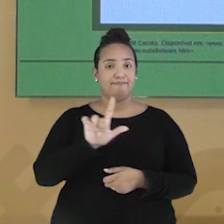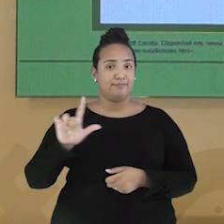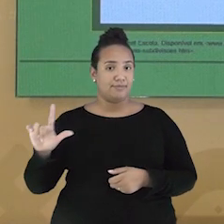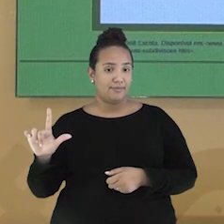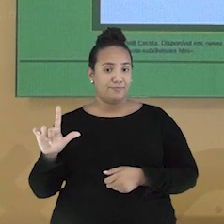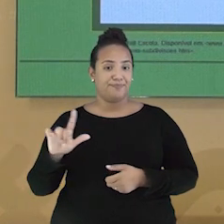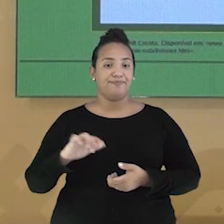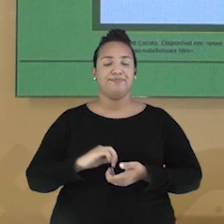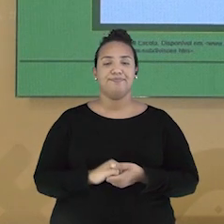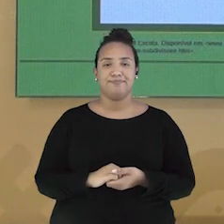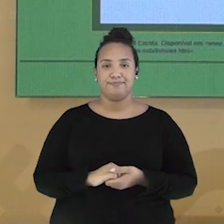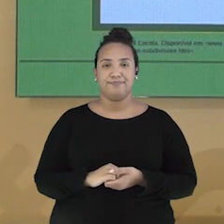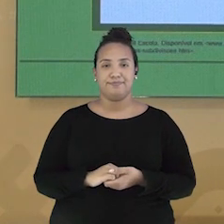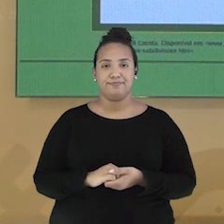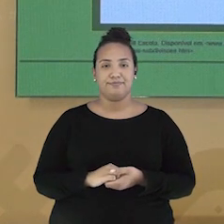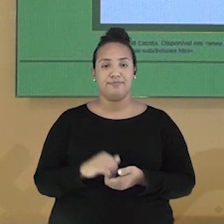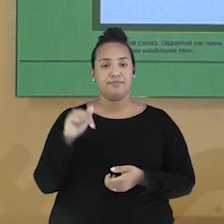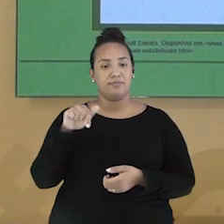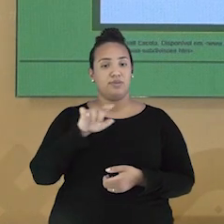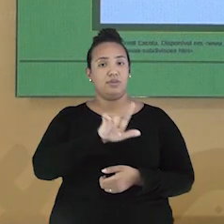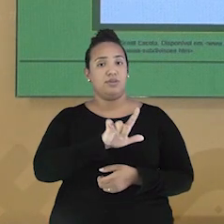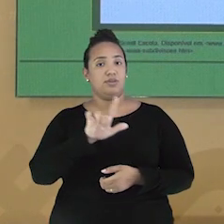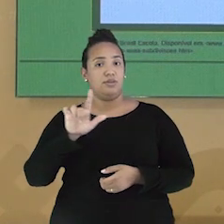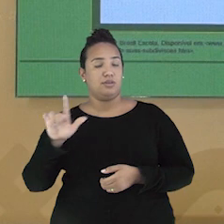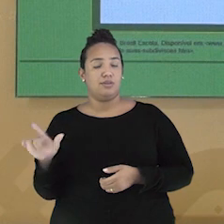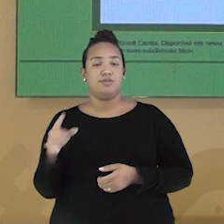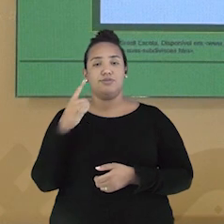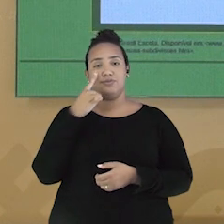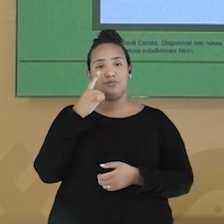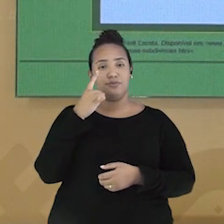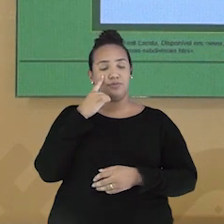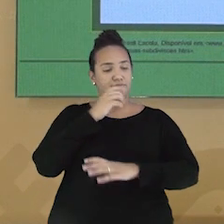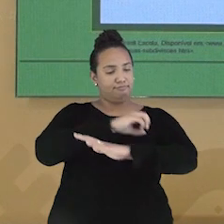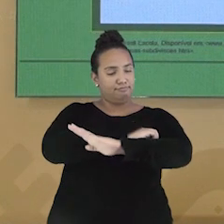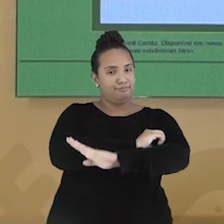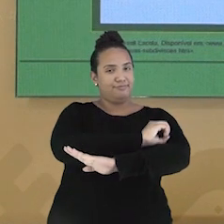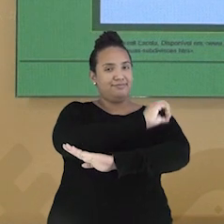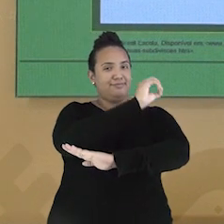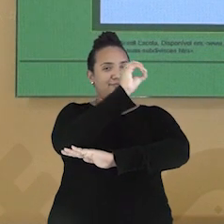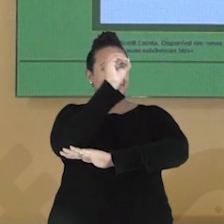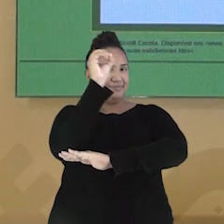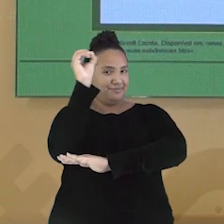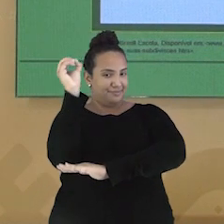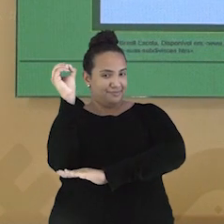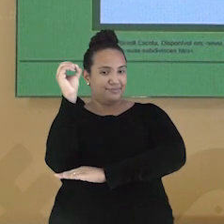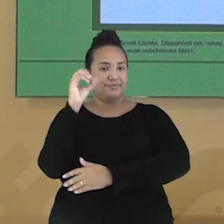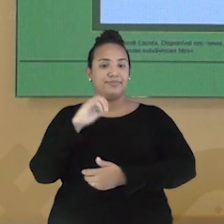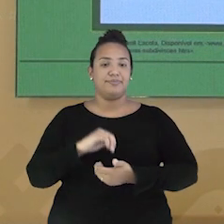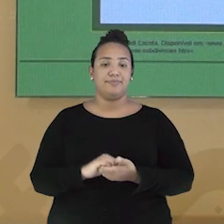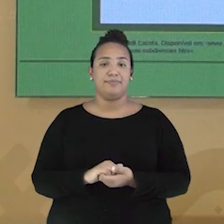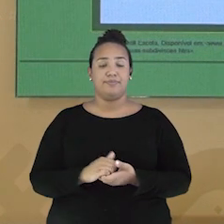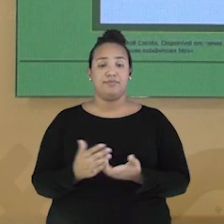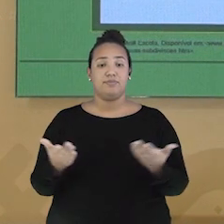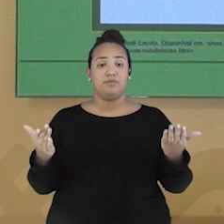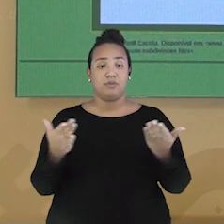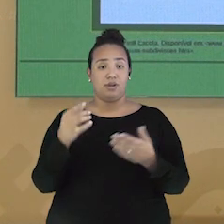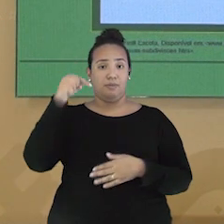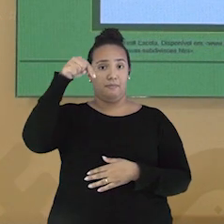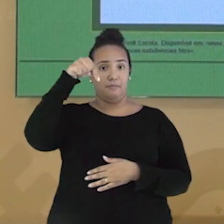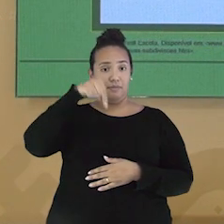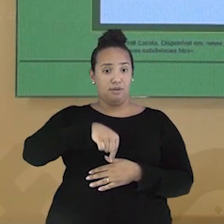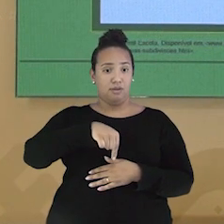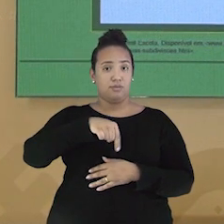leste. Aquele que pode ser visto nascer do sol, lá na direção. Na seta, que aponta para